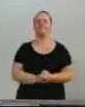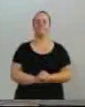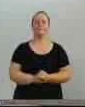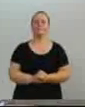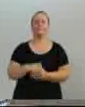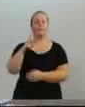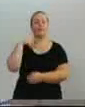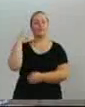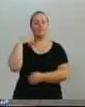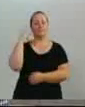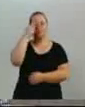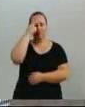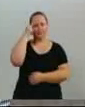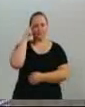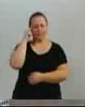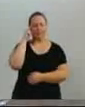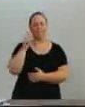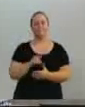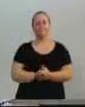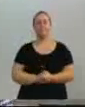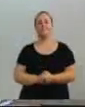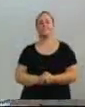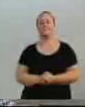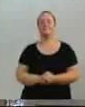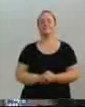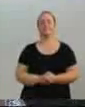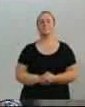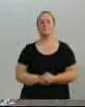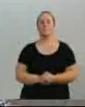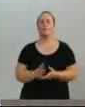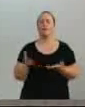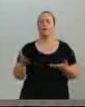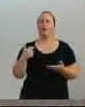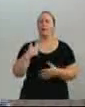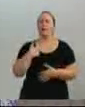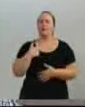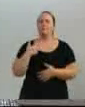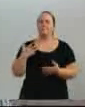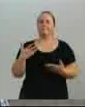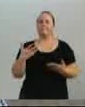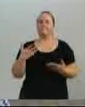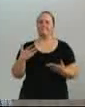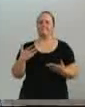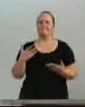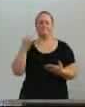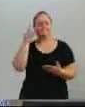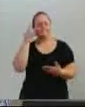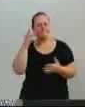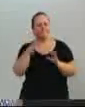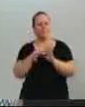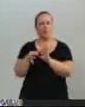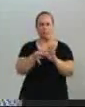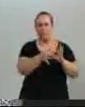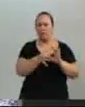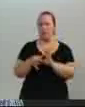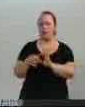Jefferson Forrest, eu observo com uma certa resistência essa união, não há dúvidas